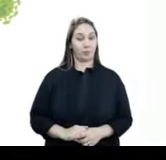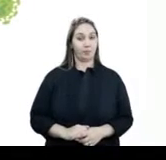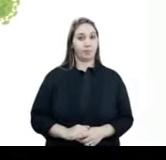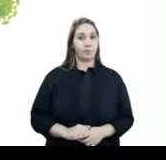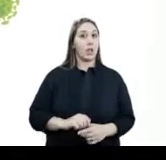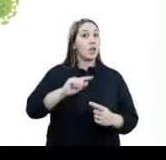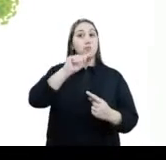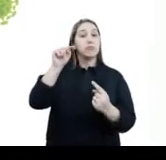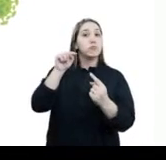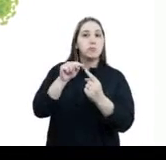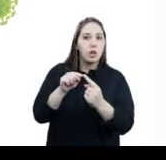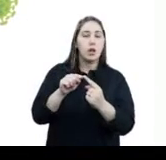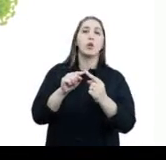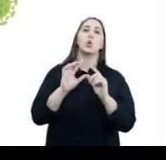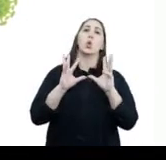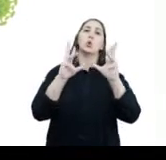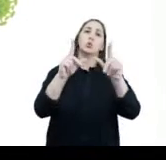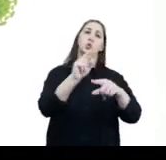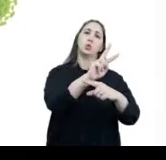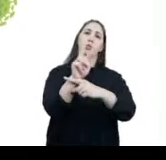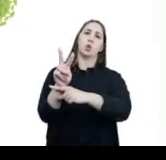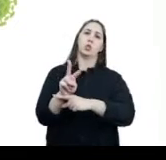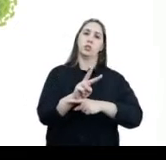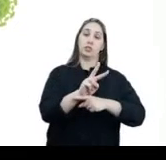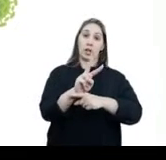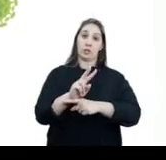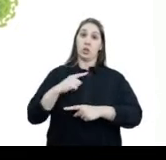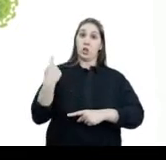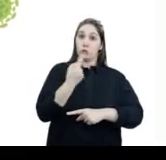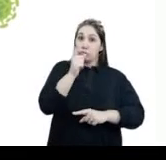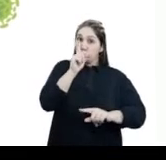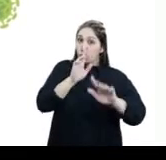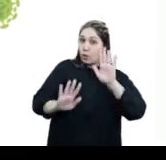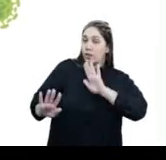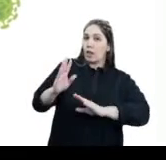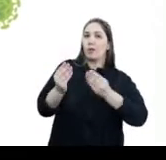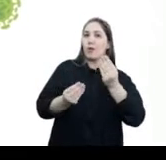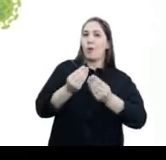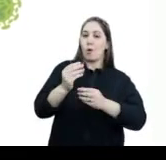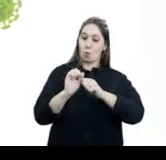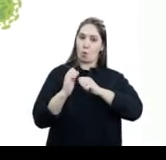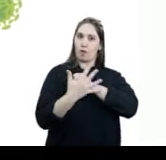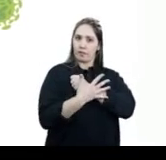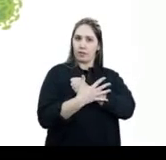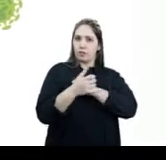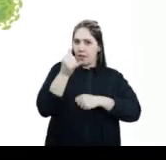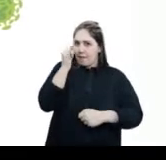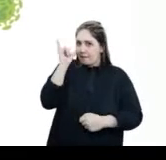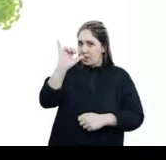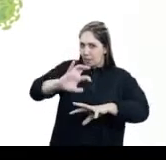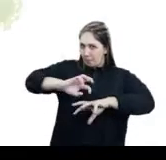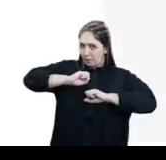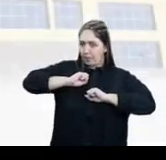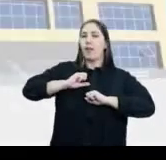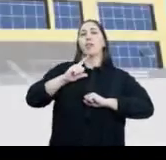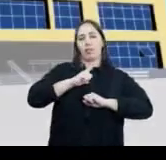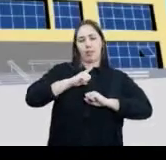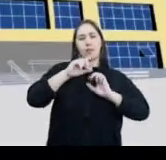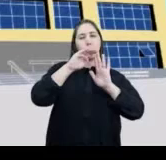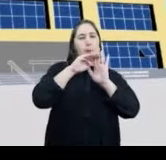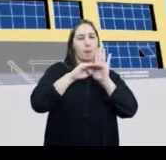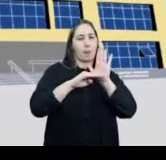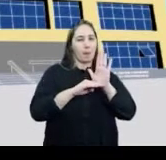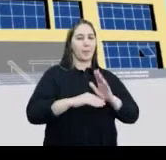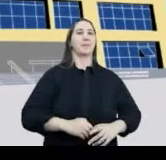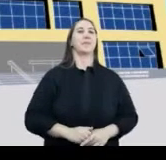segurança de todos Estão sendo tomados os cuidados necessários Para evitar o contágio pelo vírus da Covid-19 Maria na